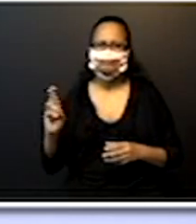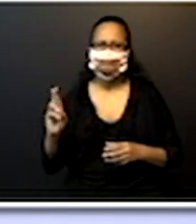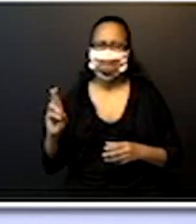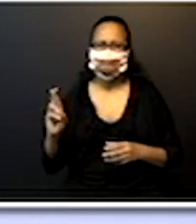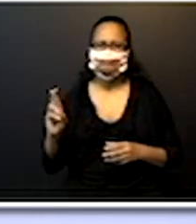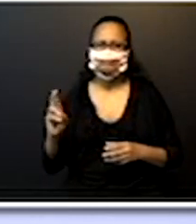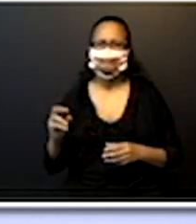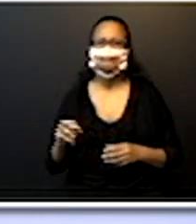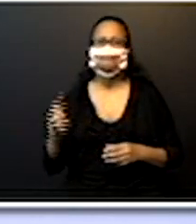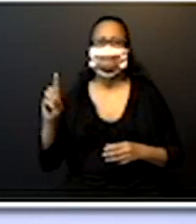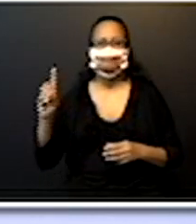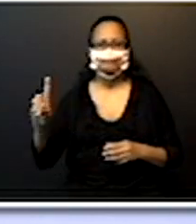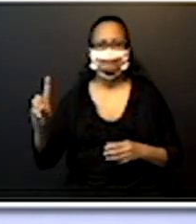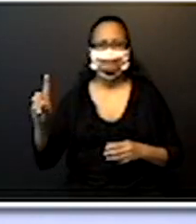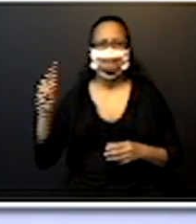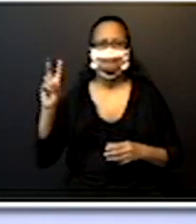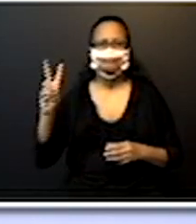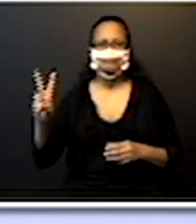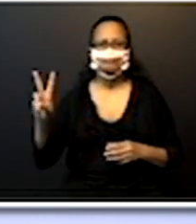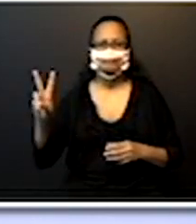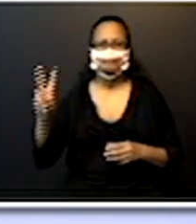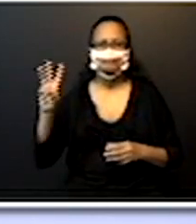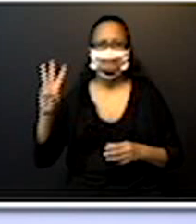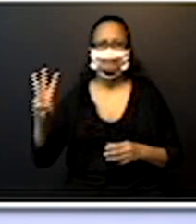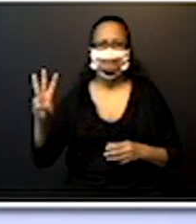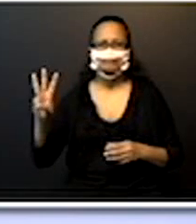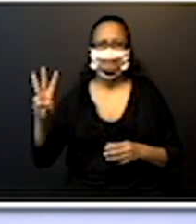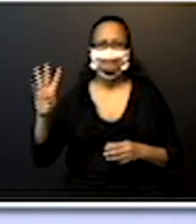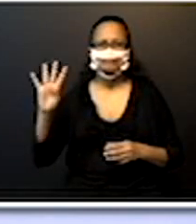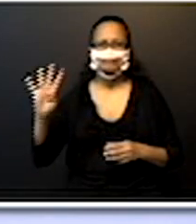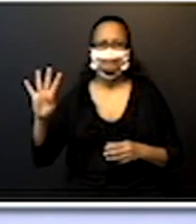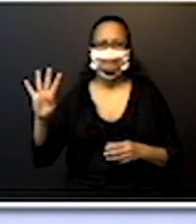1, 2, 3,